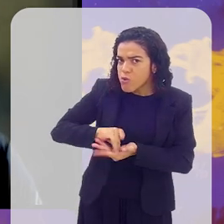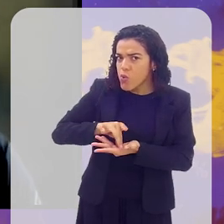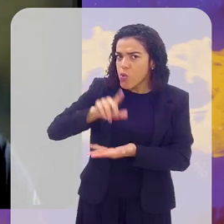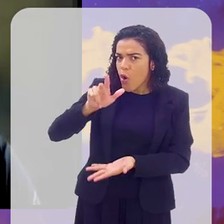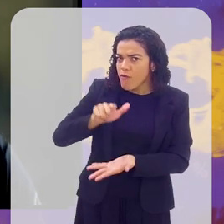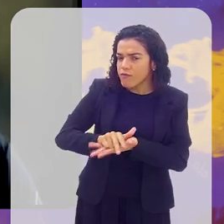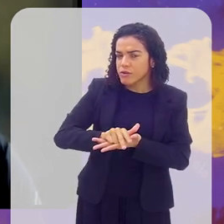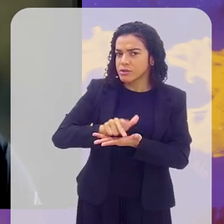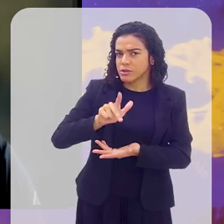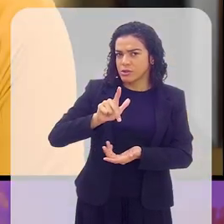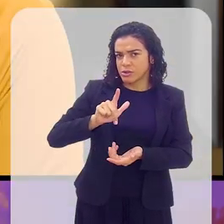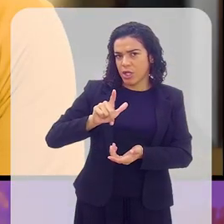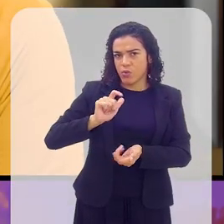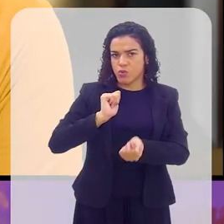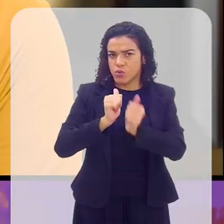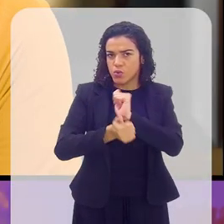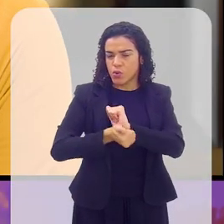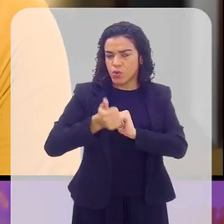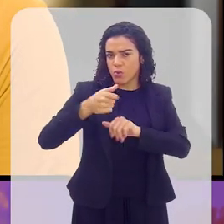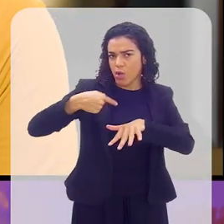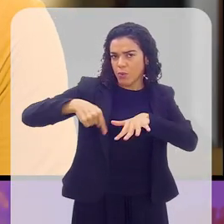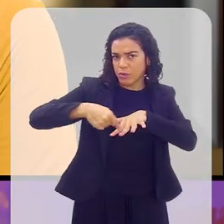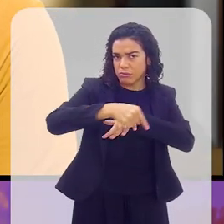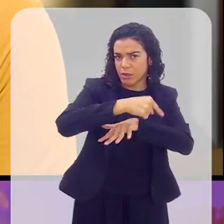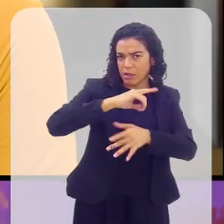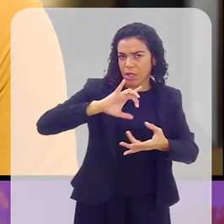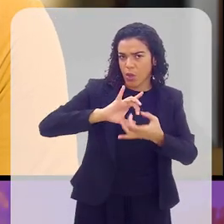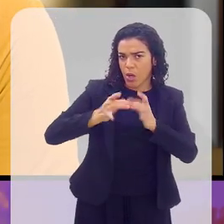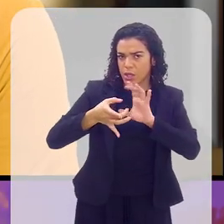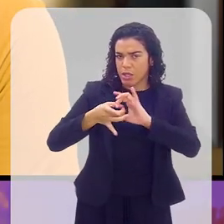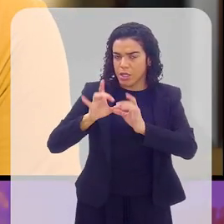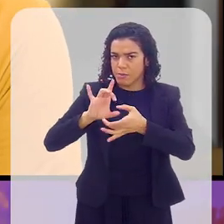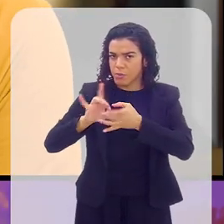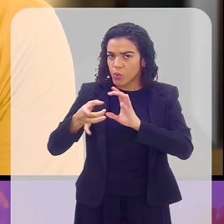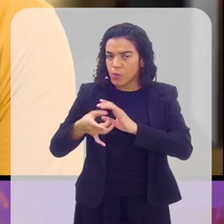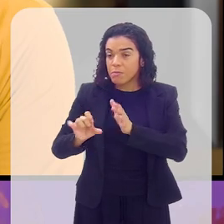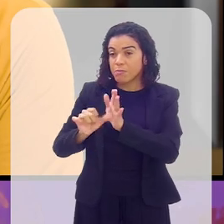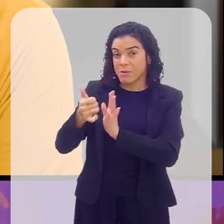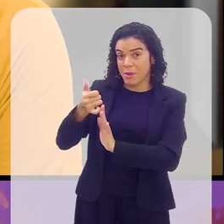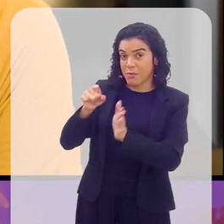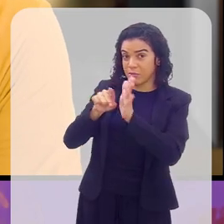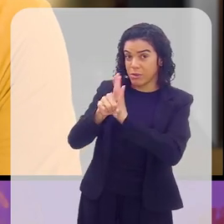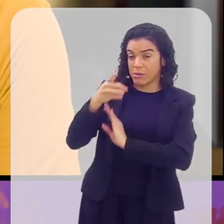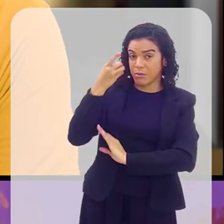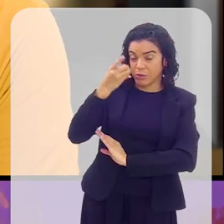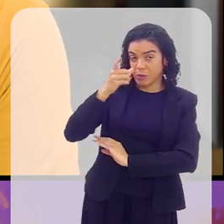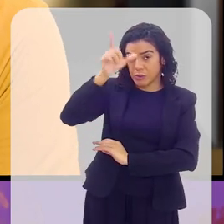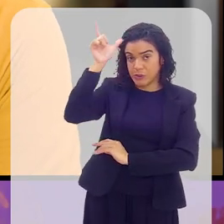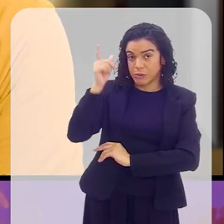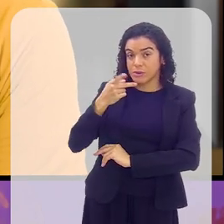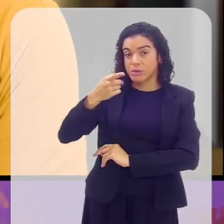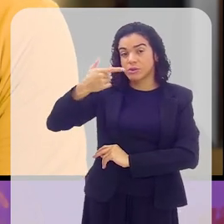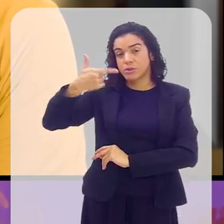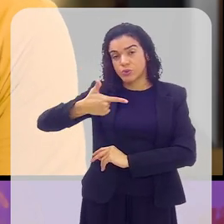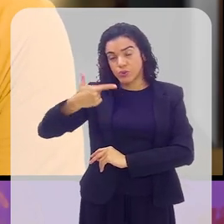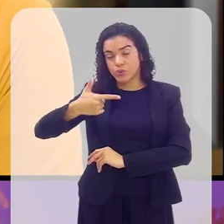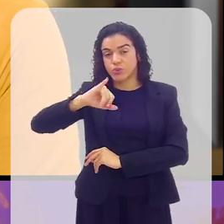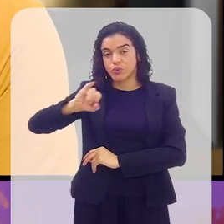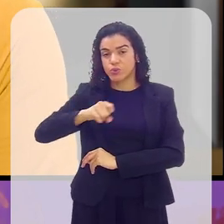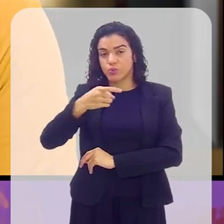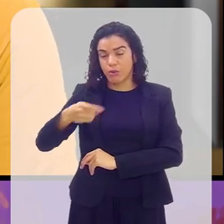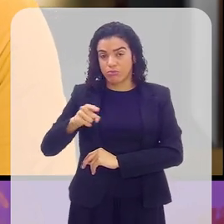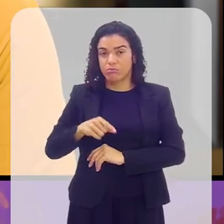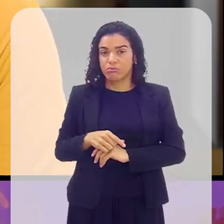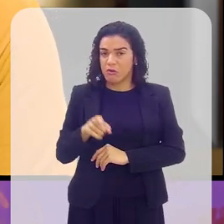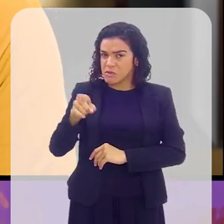olímpico, que depois eu também vou fazer a mesma pergunta ao João. Mas eu quero ouvir o deputado Luiz Paulo, se ele acredita que o beat